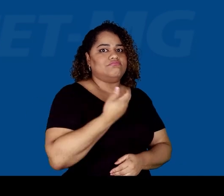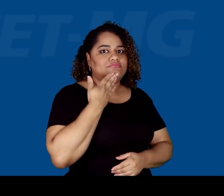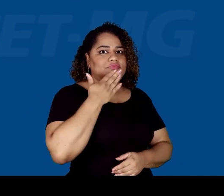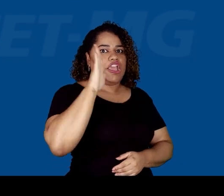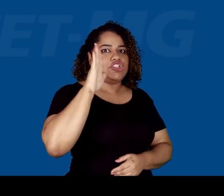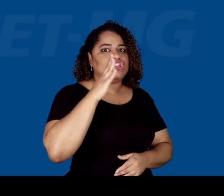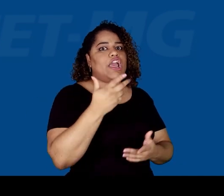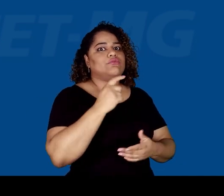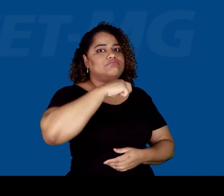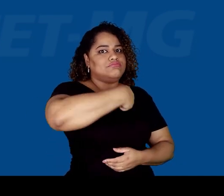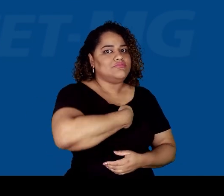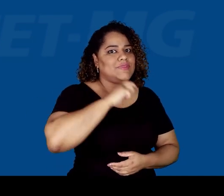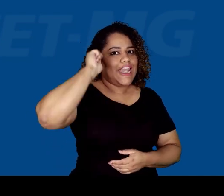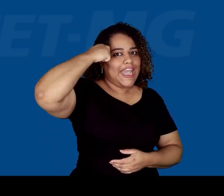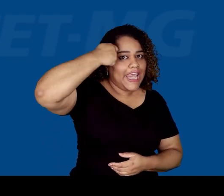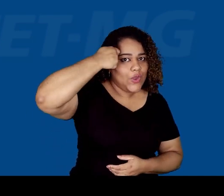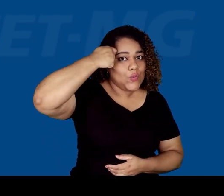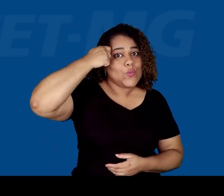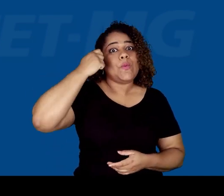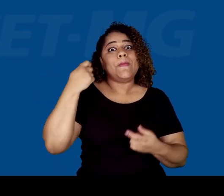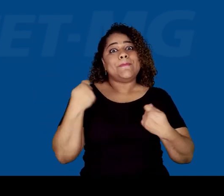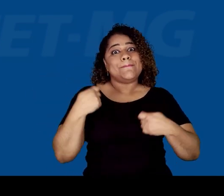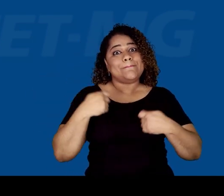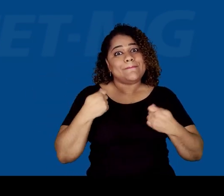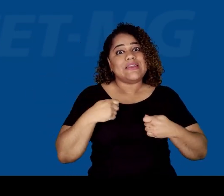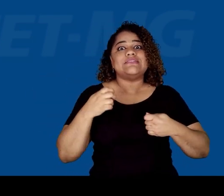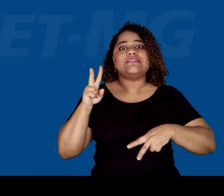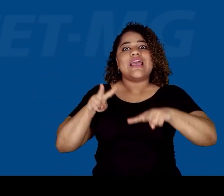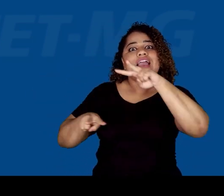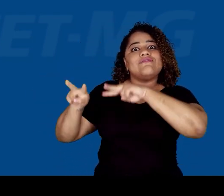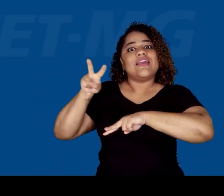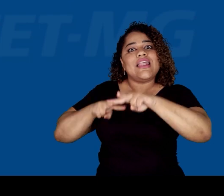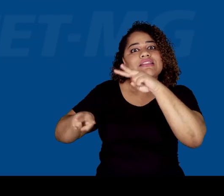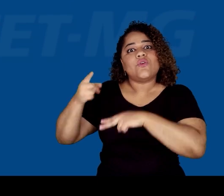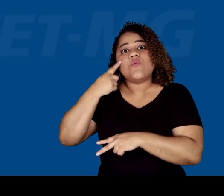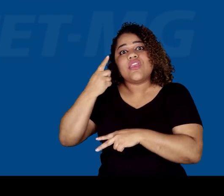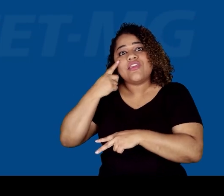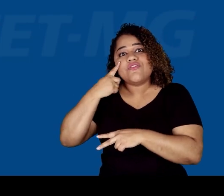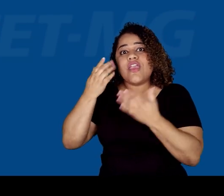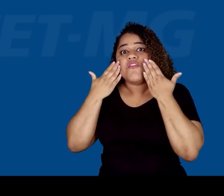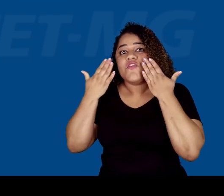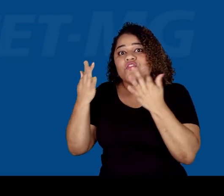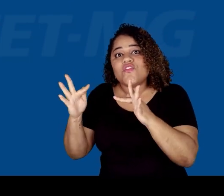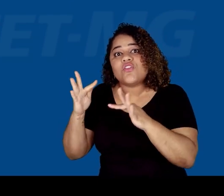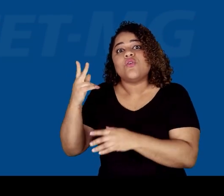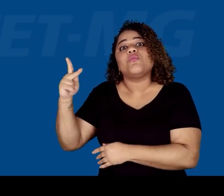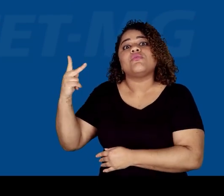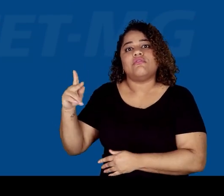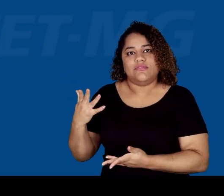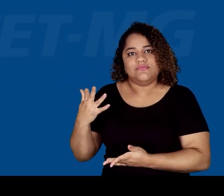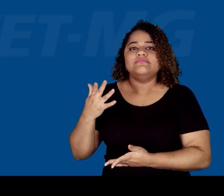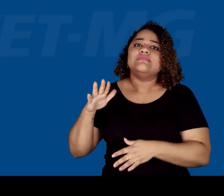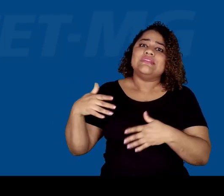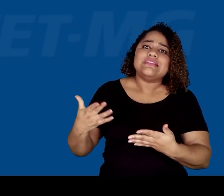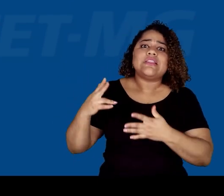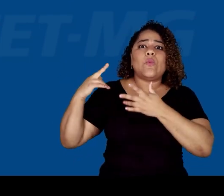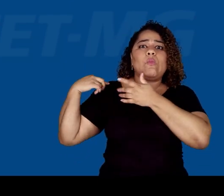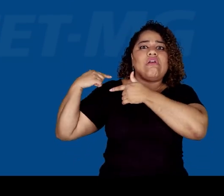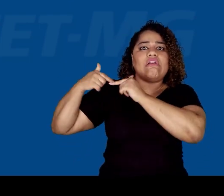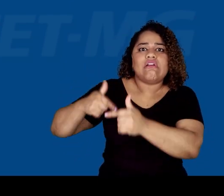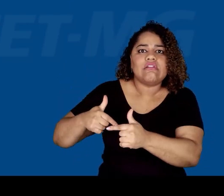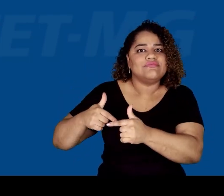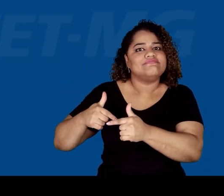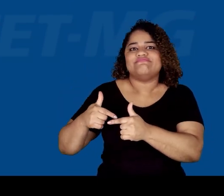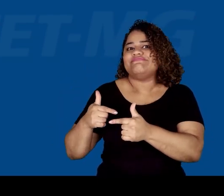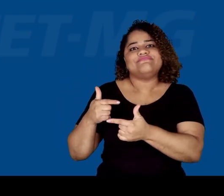candidato ou candidata se autodeclara negro ou negra, é preciso validar essa informação a partir de um processo que avalia o